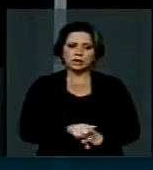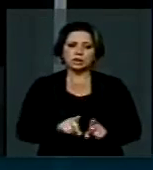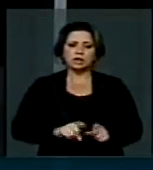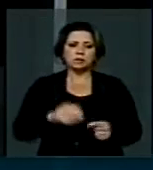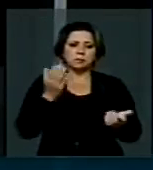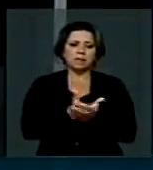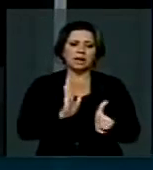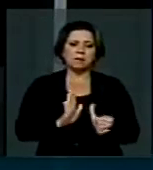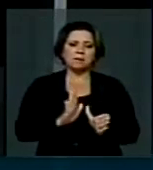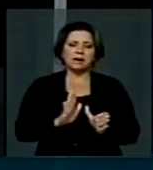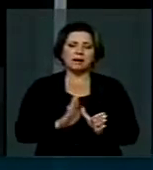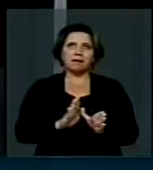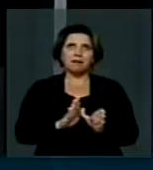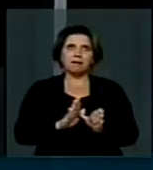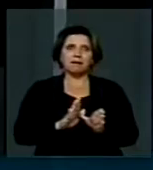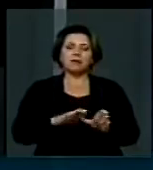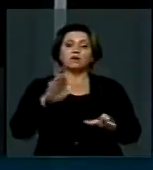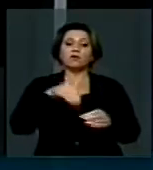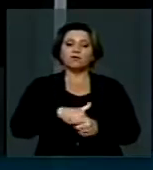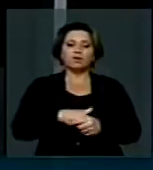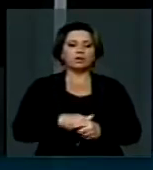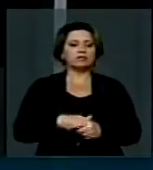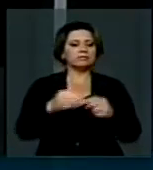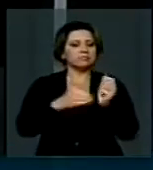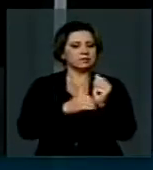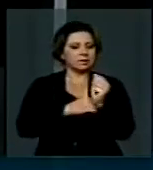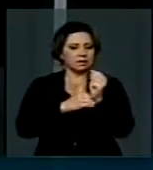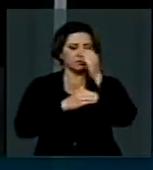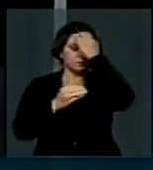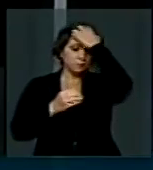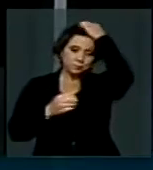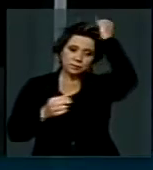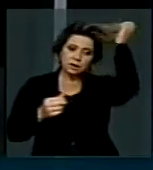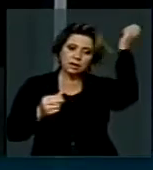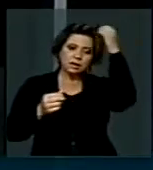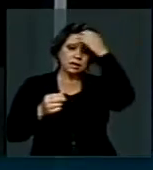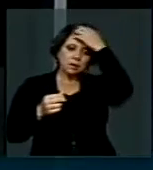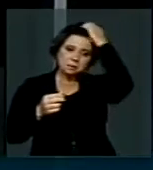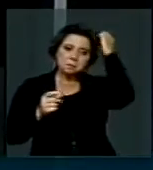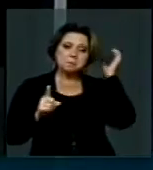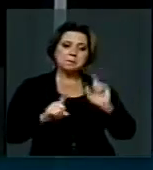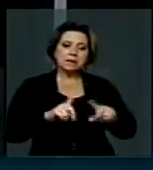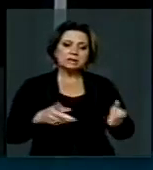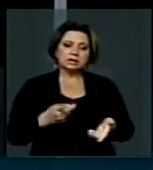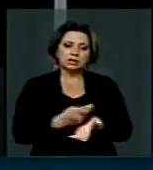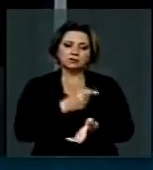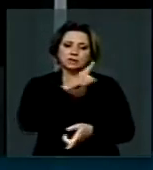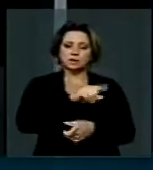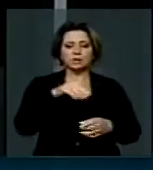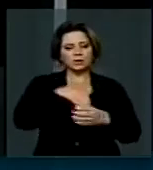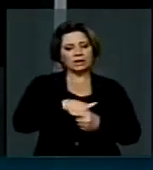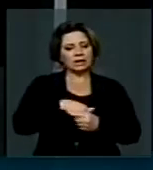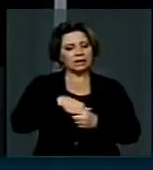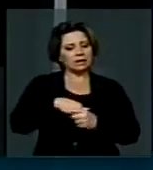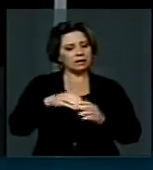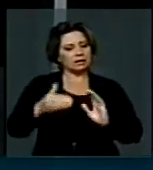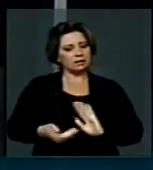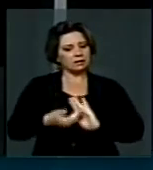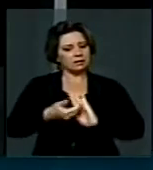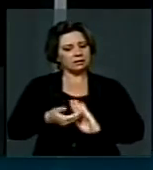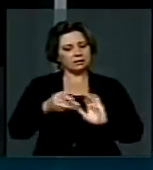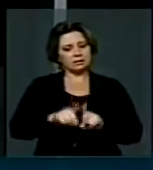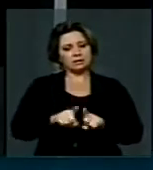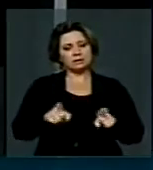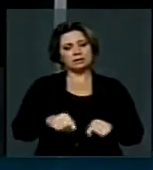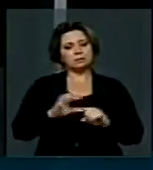do voto secreto, em defesa dessa emenda constitucional que acabou sendo votada na Câmara, que acabava com o voto secreto em todas